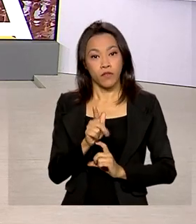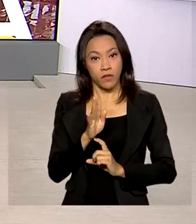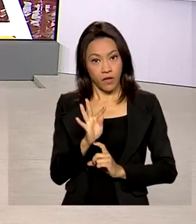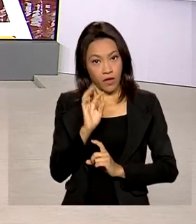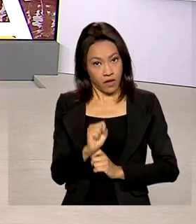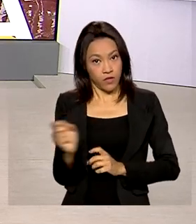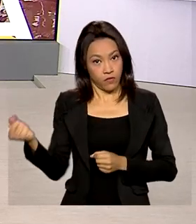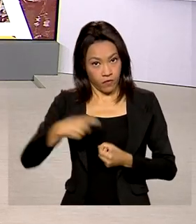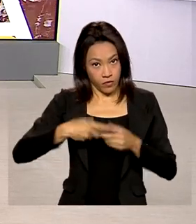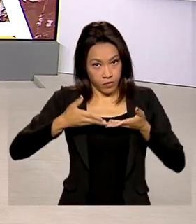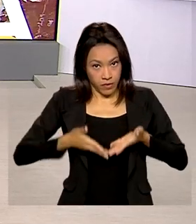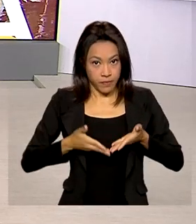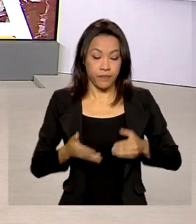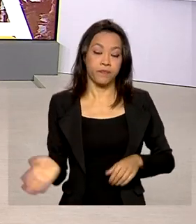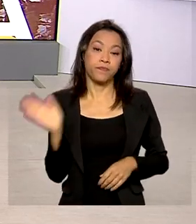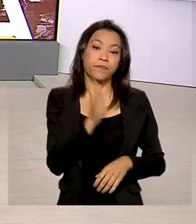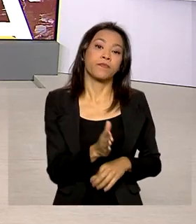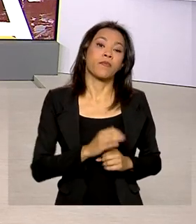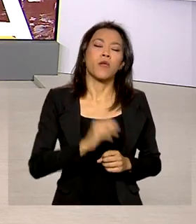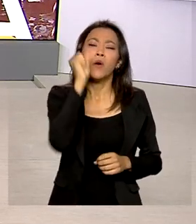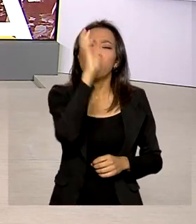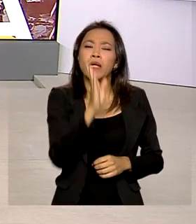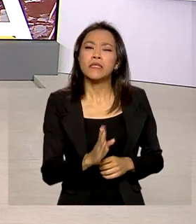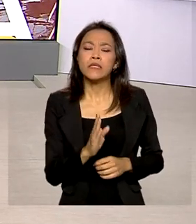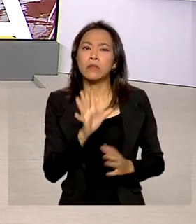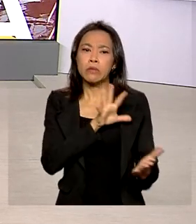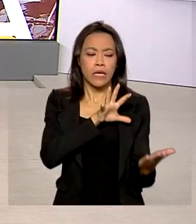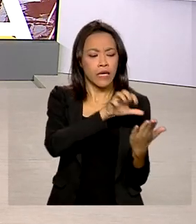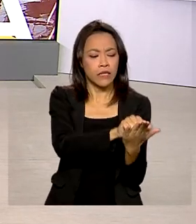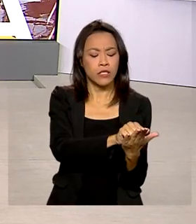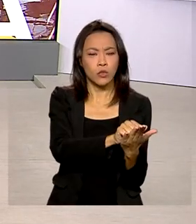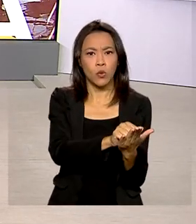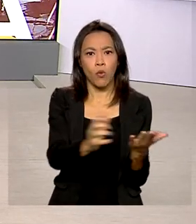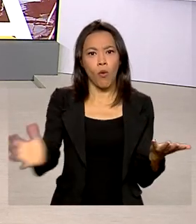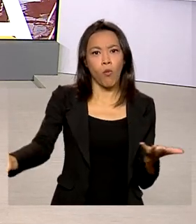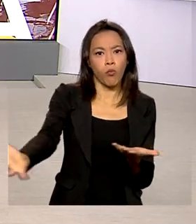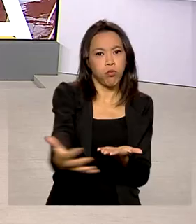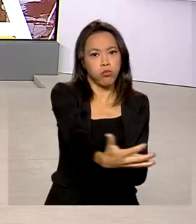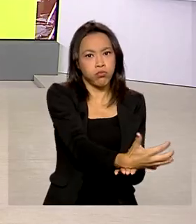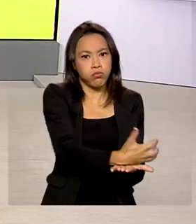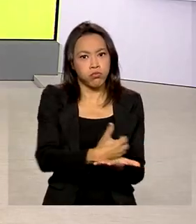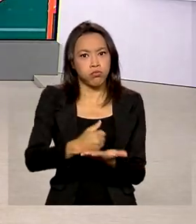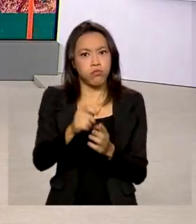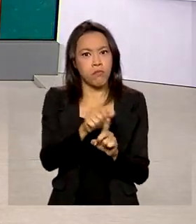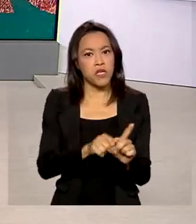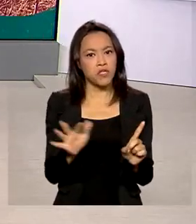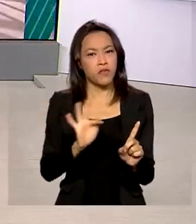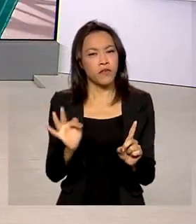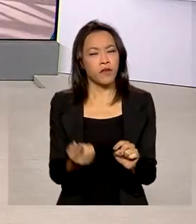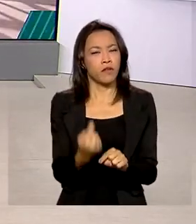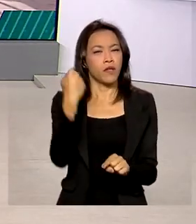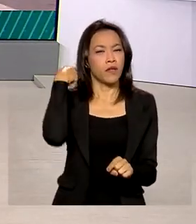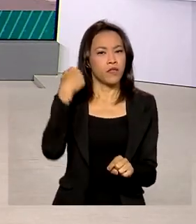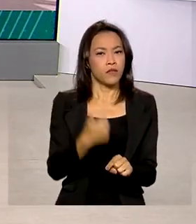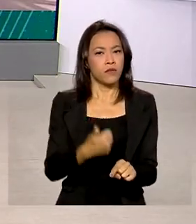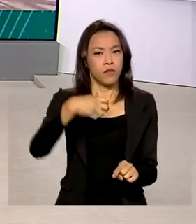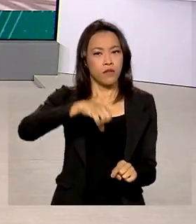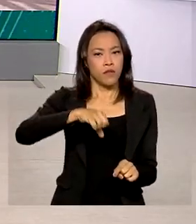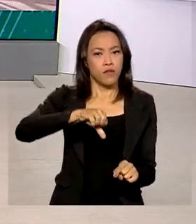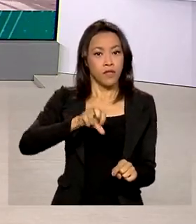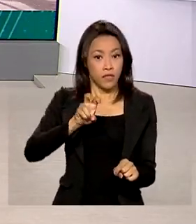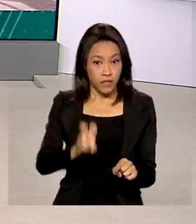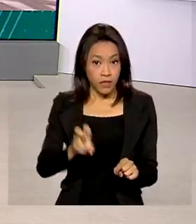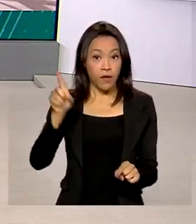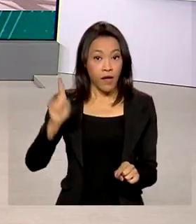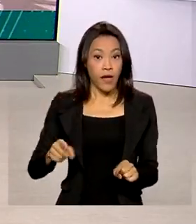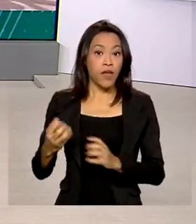E o Brasil registrou a maior arrecadação para o mês de fevereiro desde 1995. O dado é da